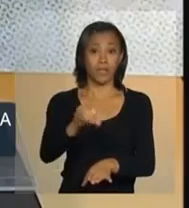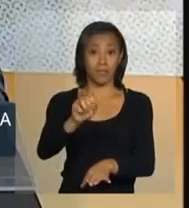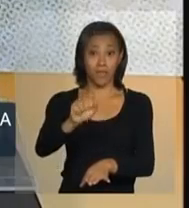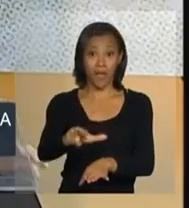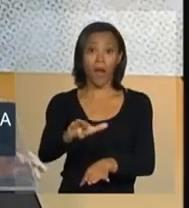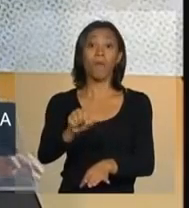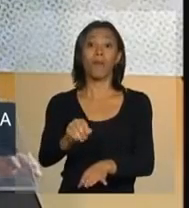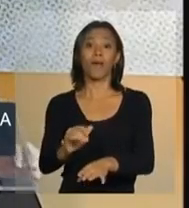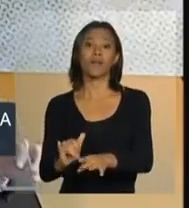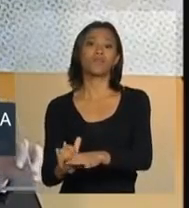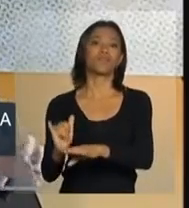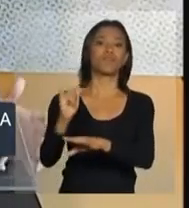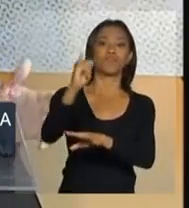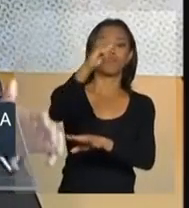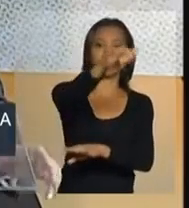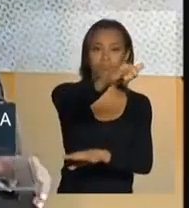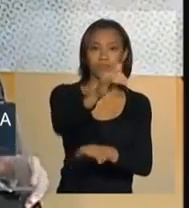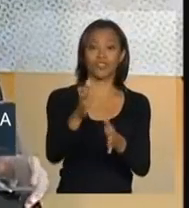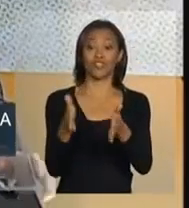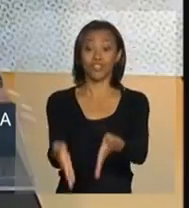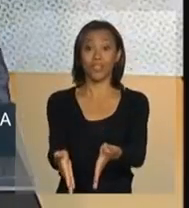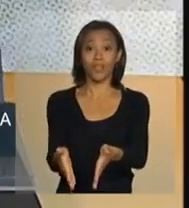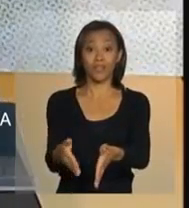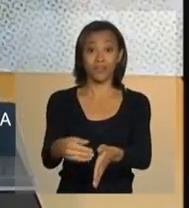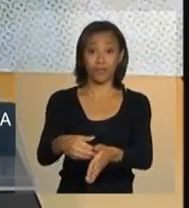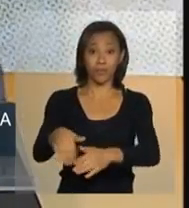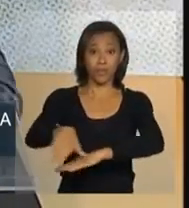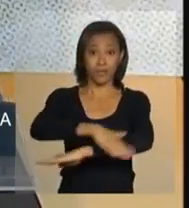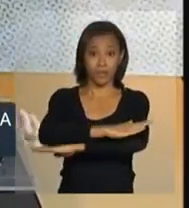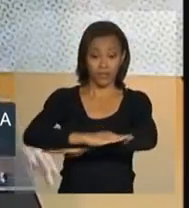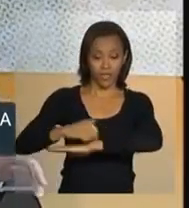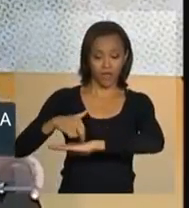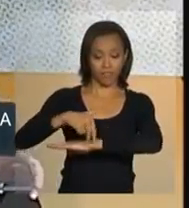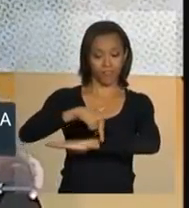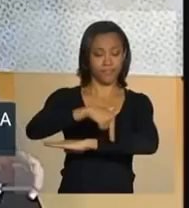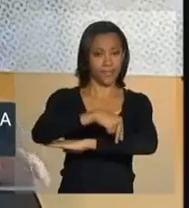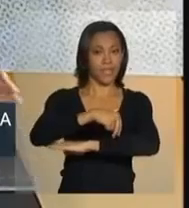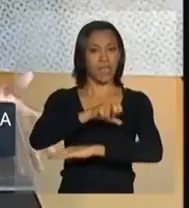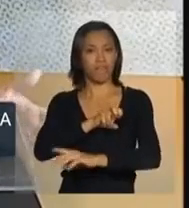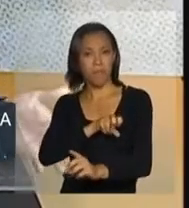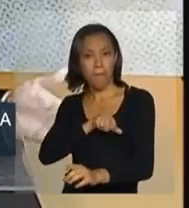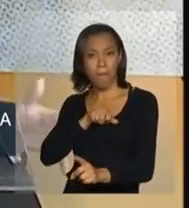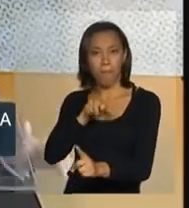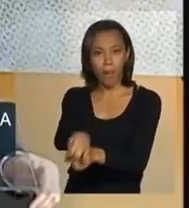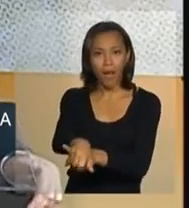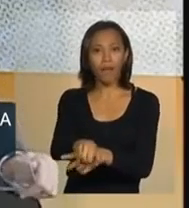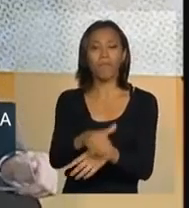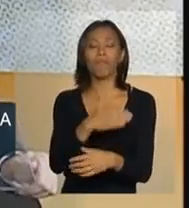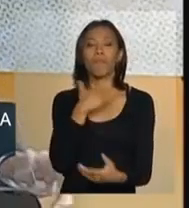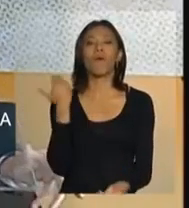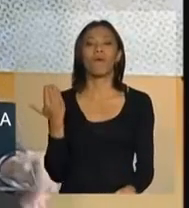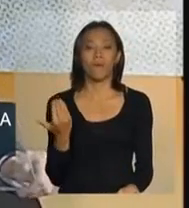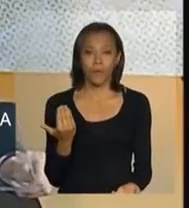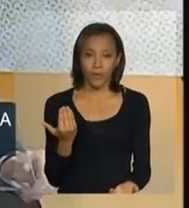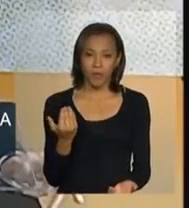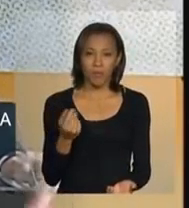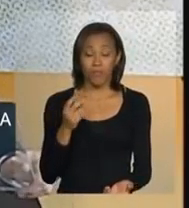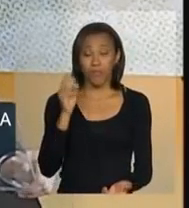avião, quer dizer, já na calçada do terminal, e que foi ali morta por uma